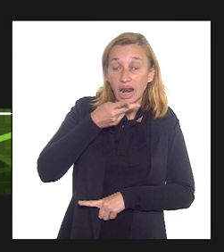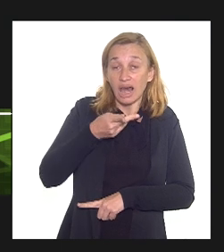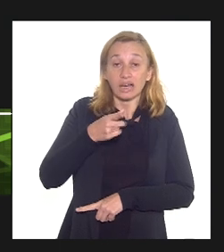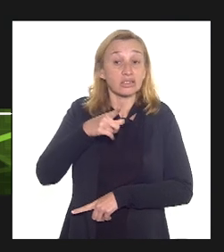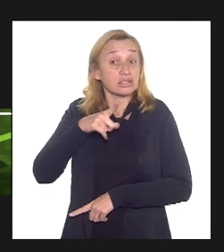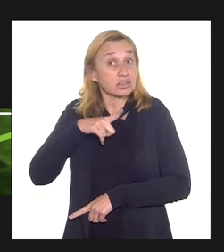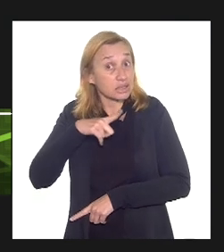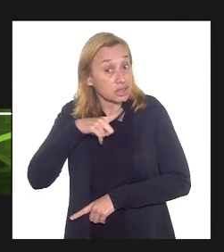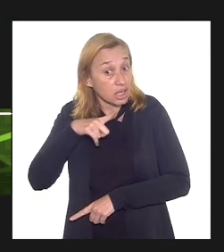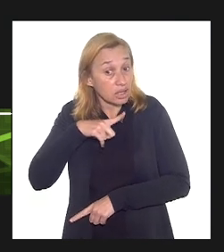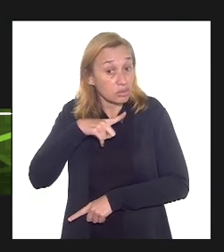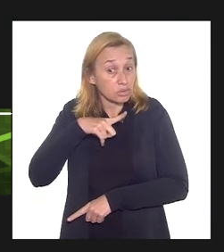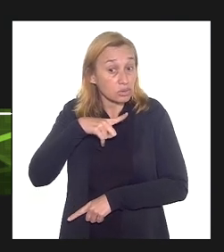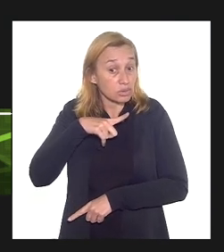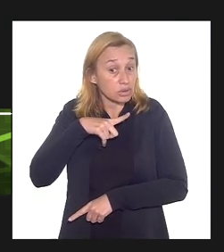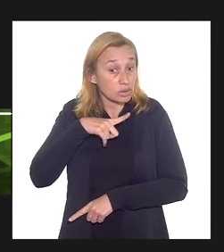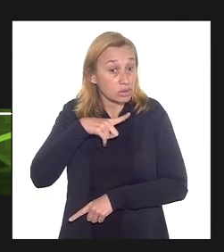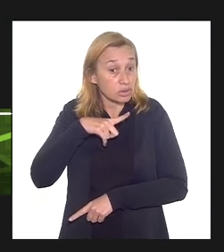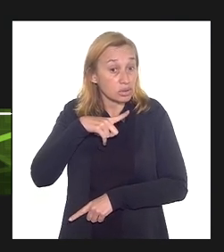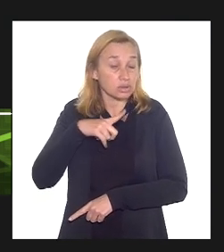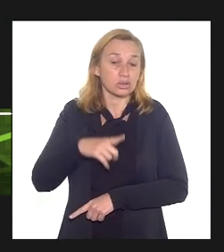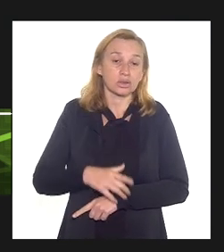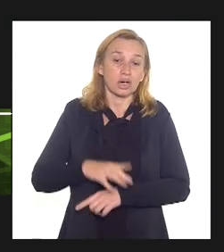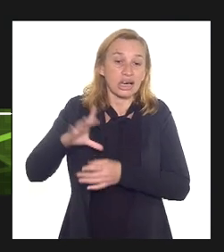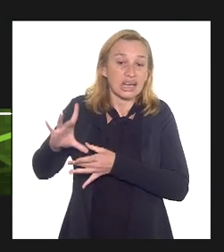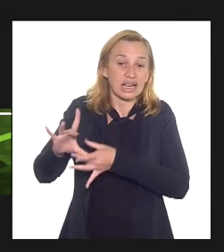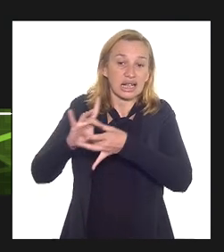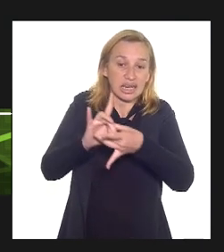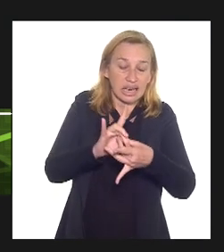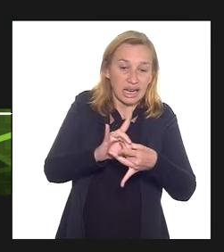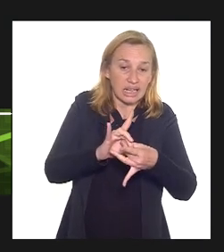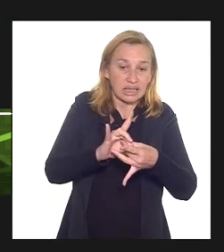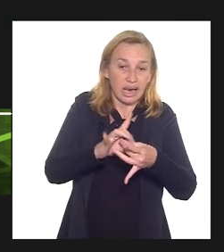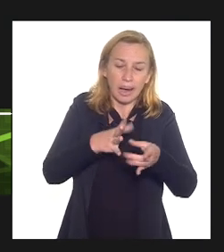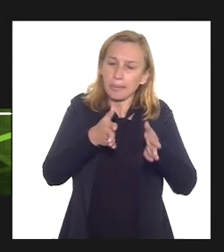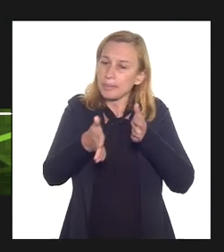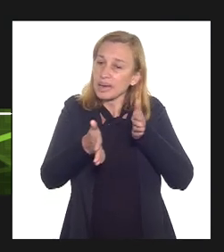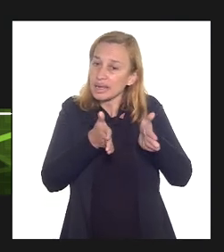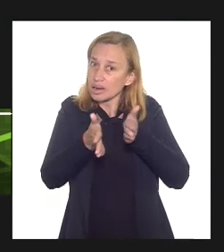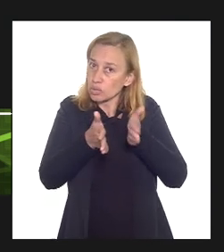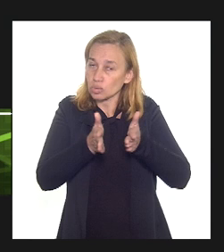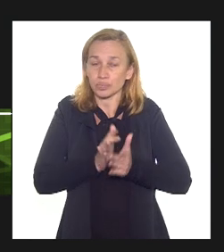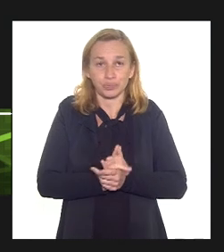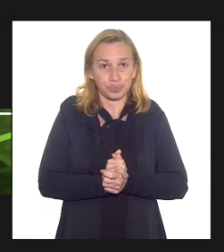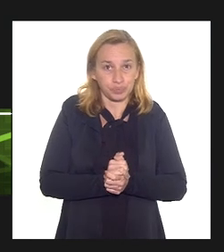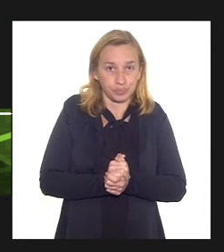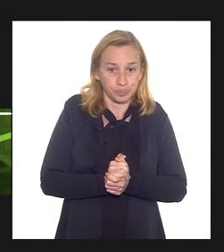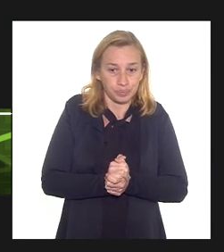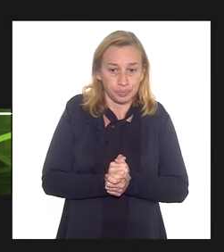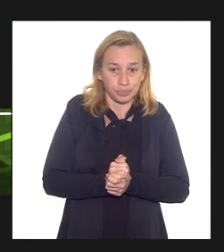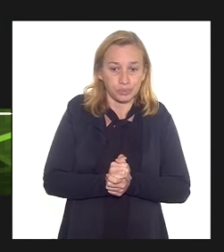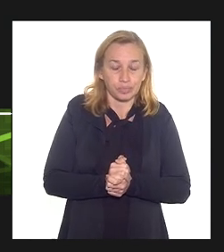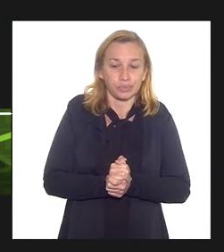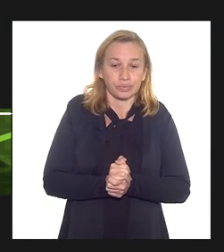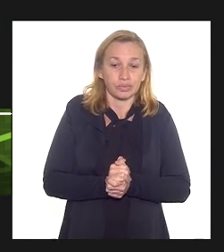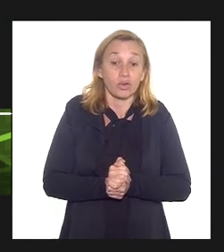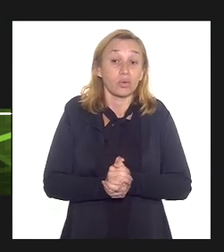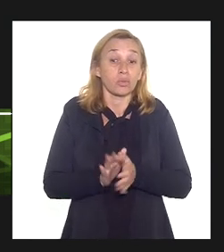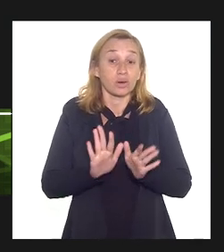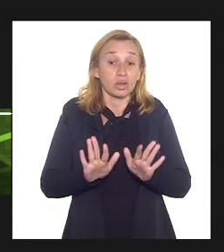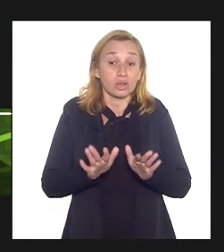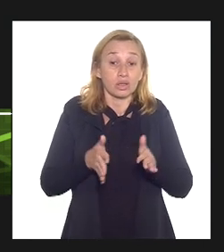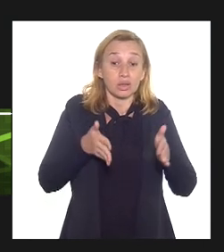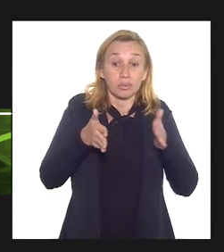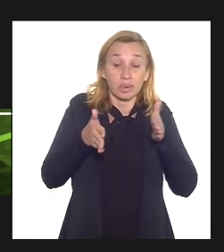temos uma dedutibilidade ligada à provisão a eventual o eventual